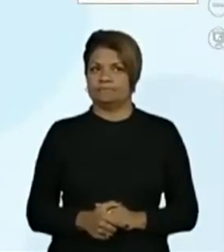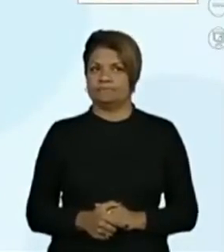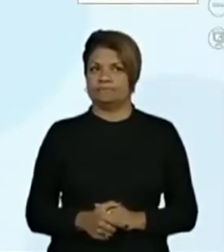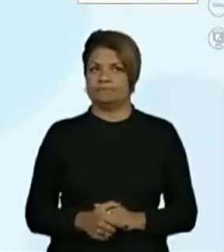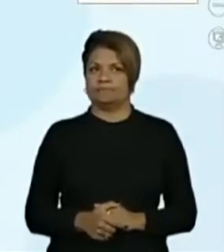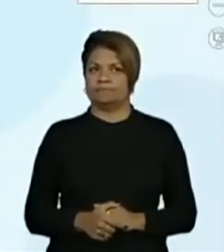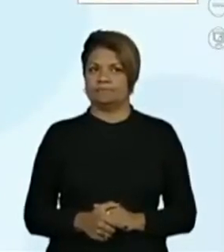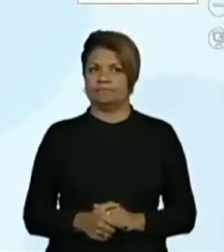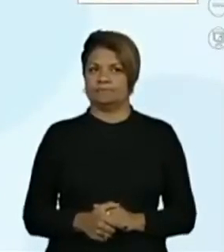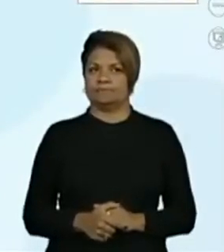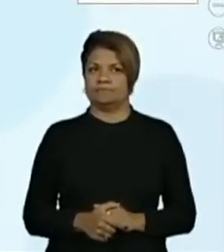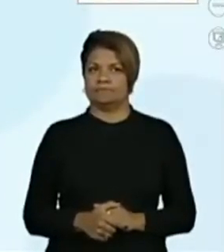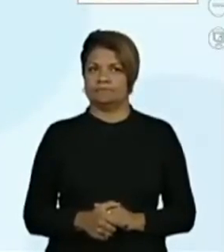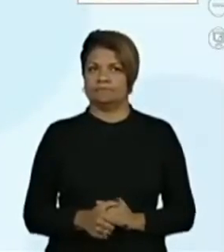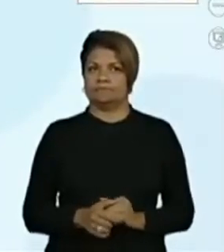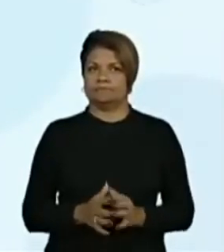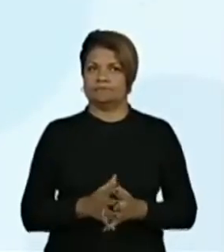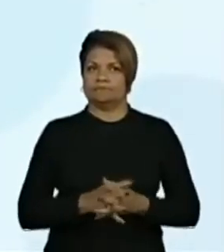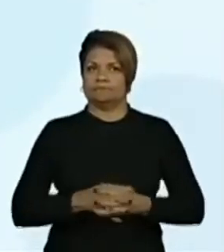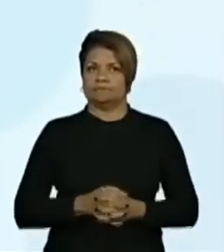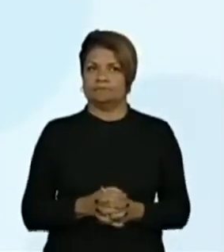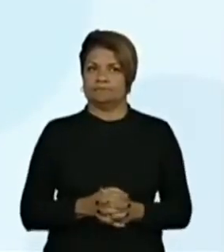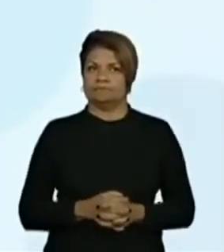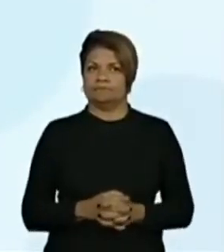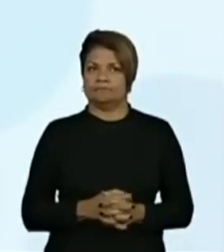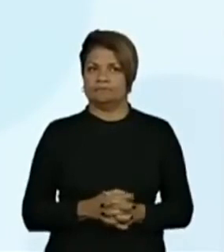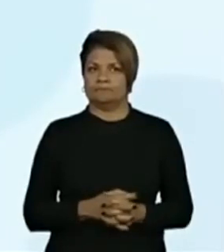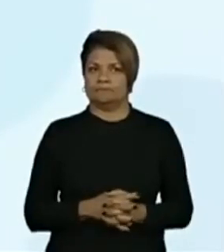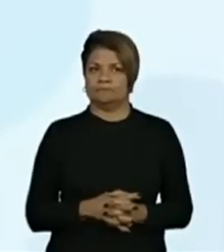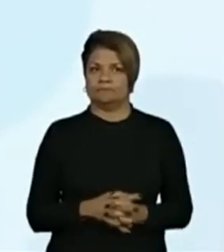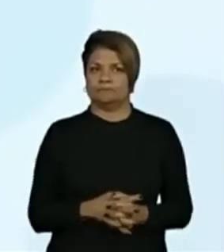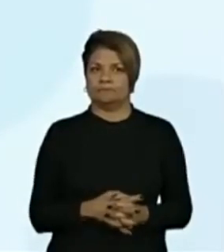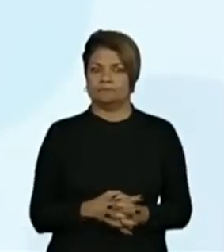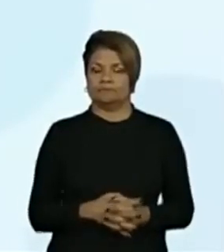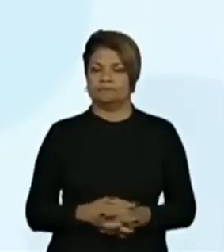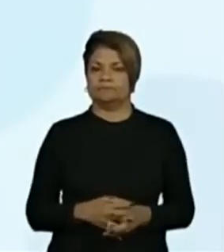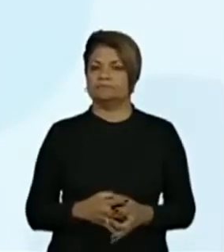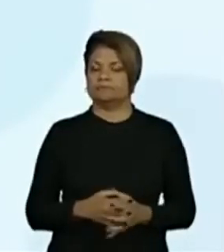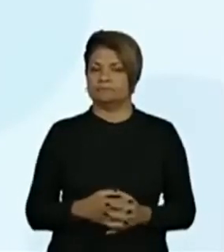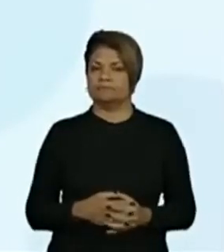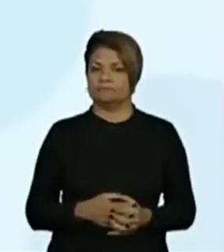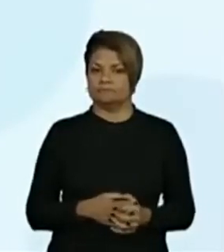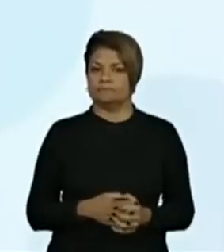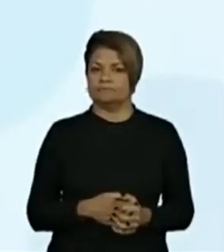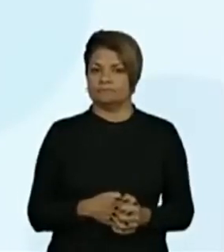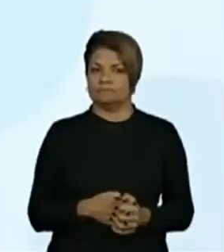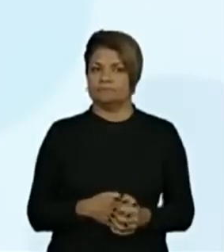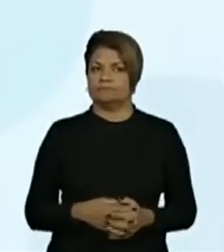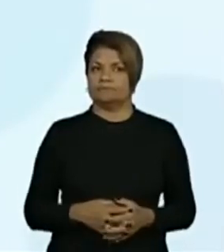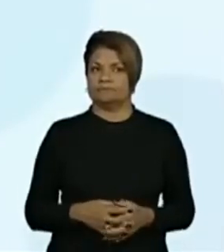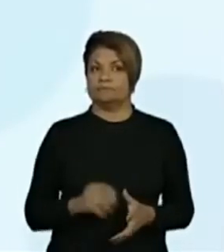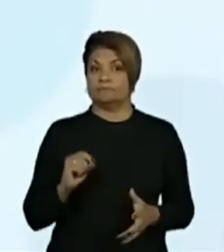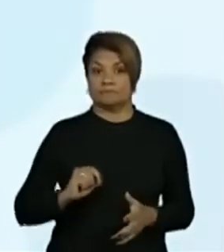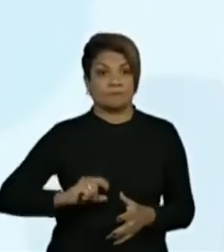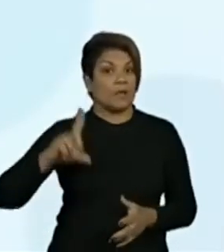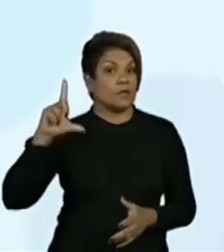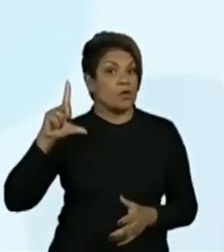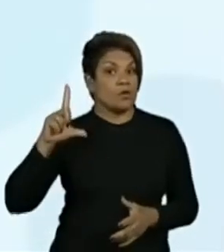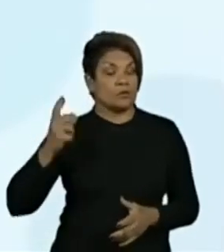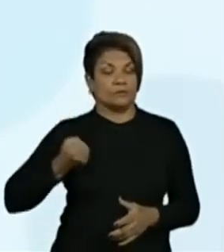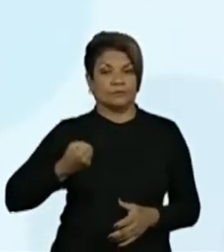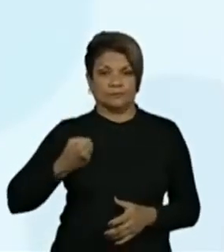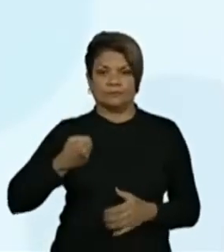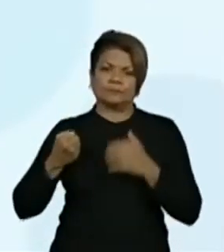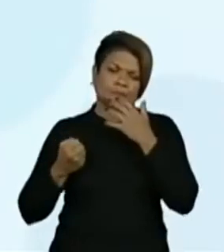E então, deixa pegar a caneta azul, o número maior. Podemos pensar aqui